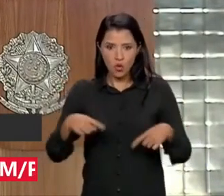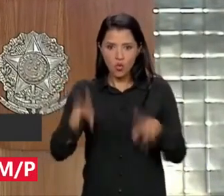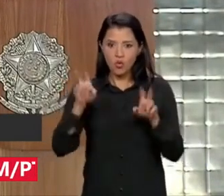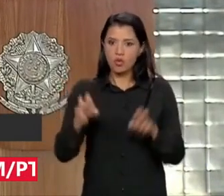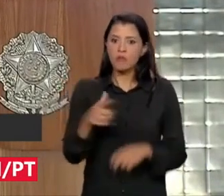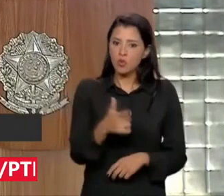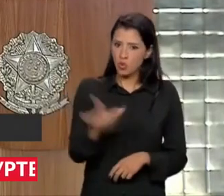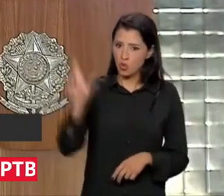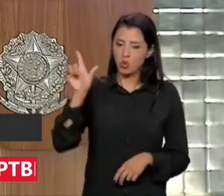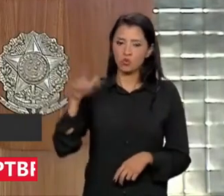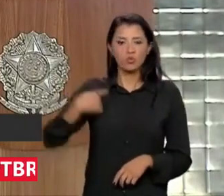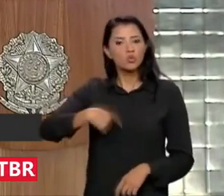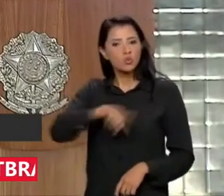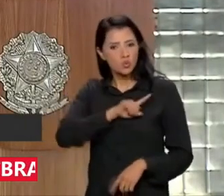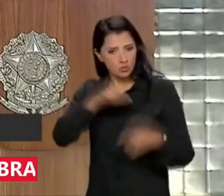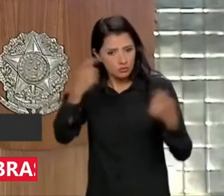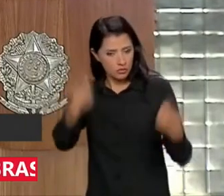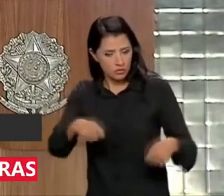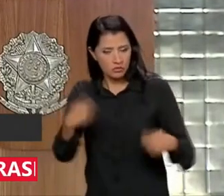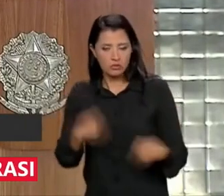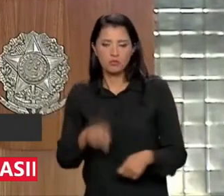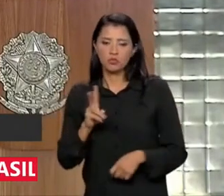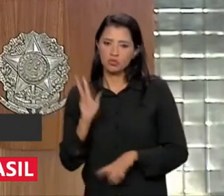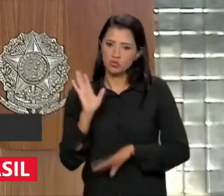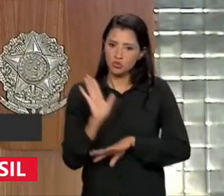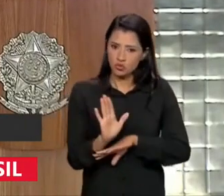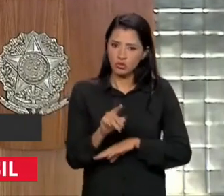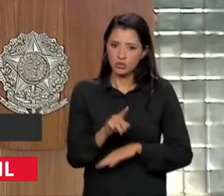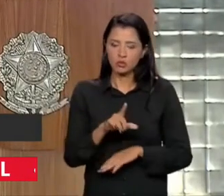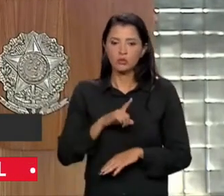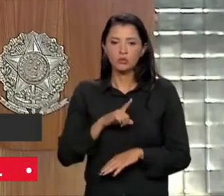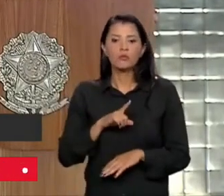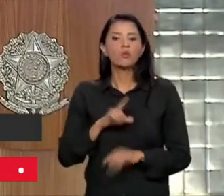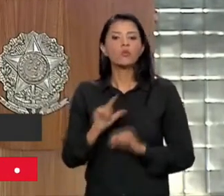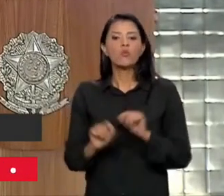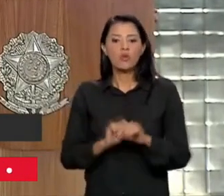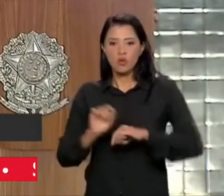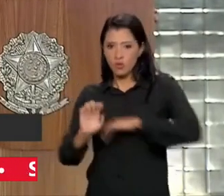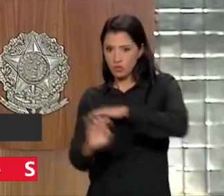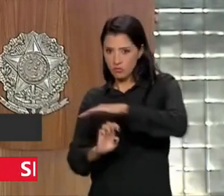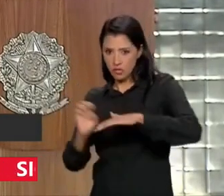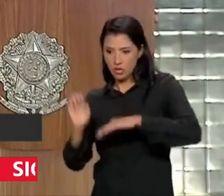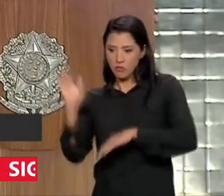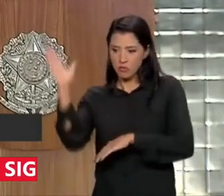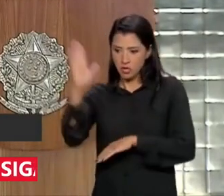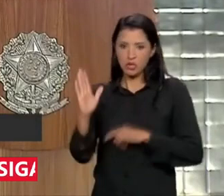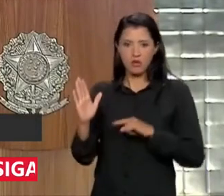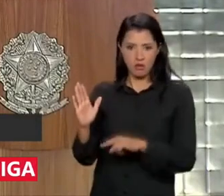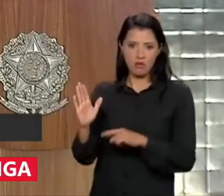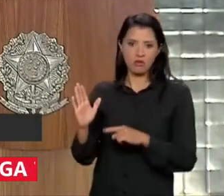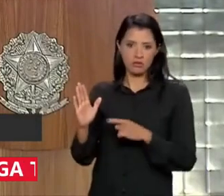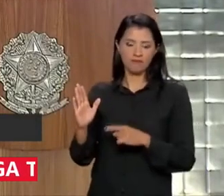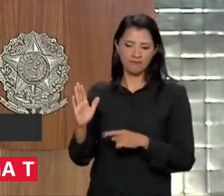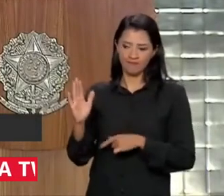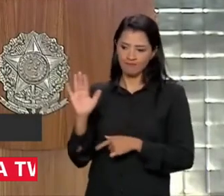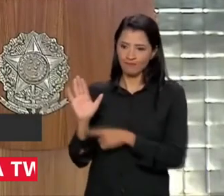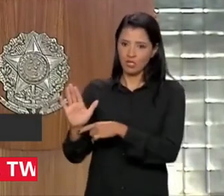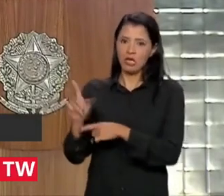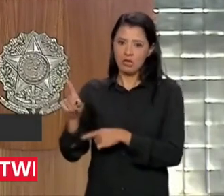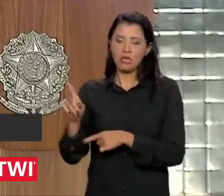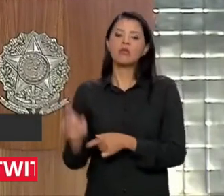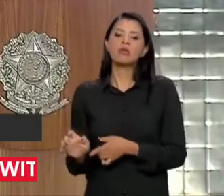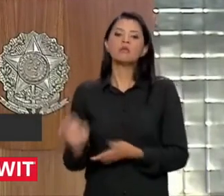é outro. que nós precisamos ajudar os empresários brasileiros que exportam